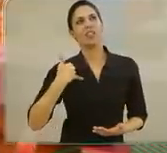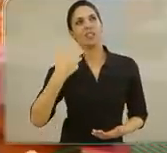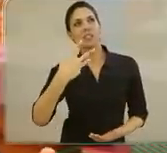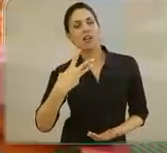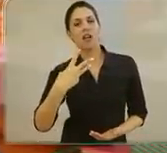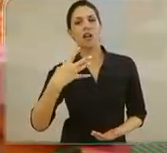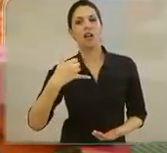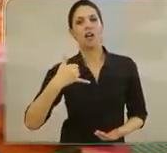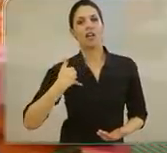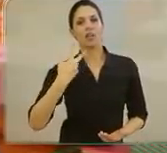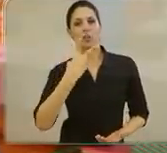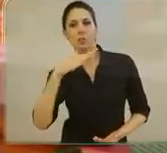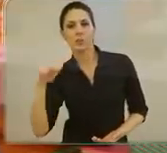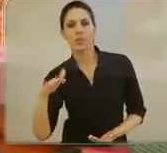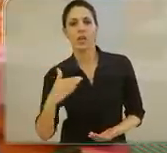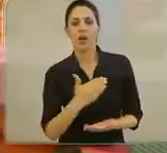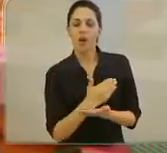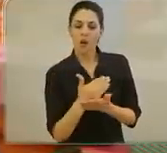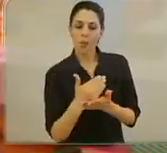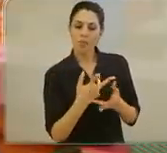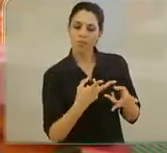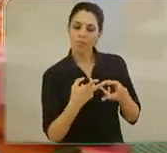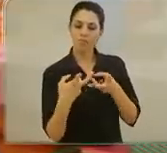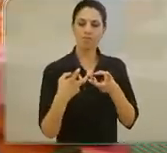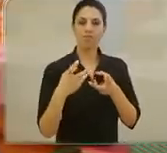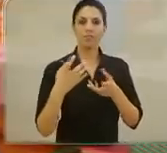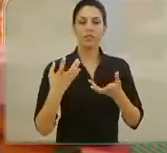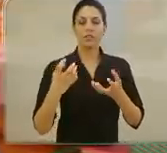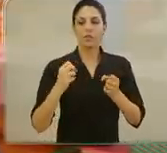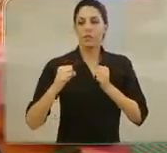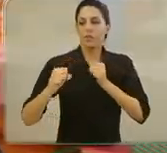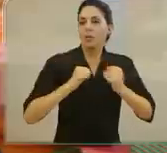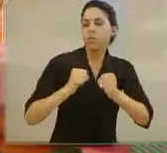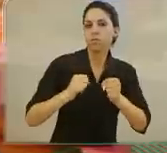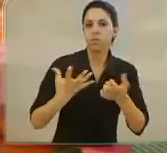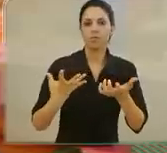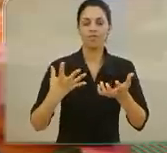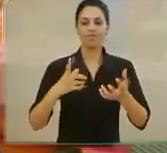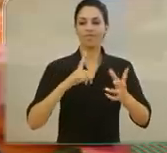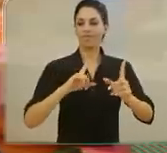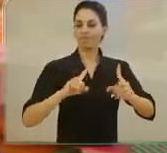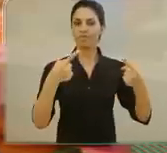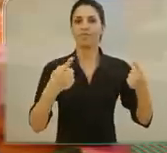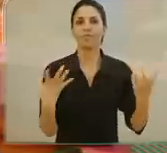três anos, começou a mostrar um comportamento agressivo,